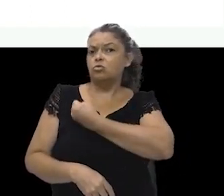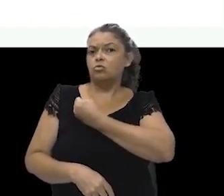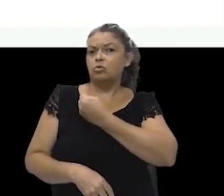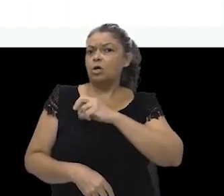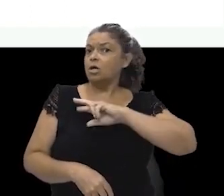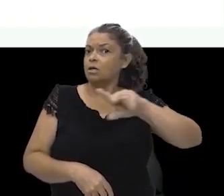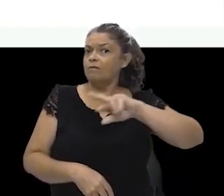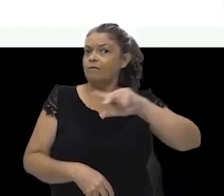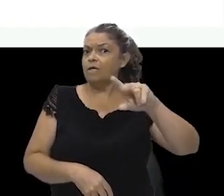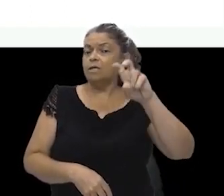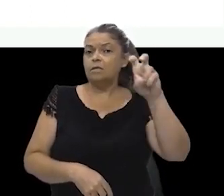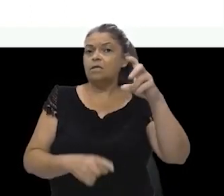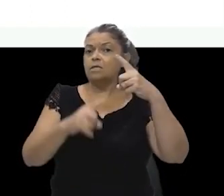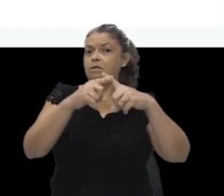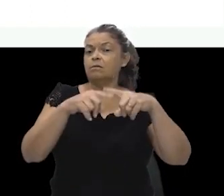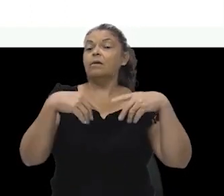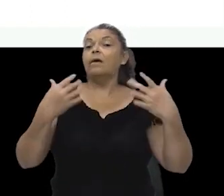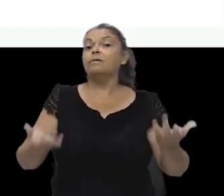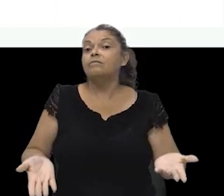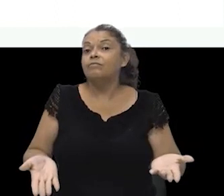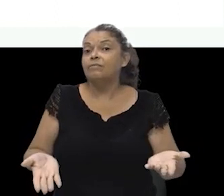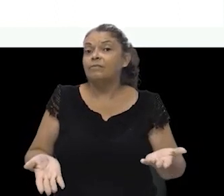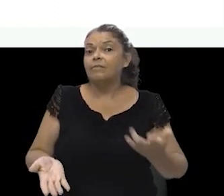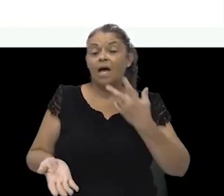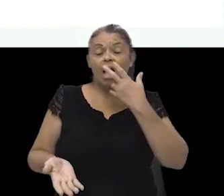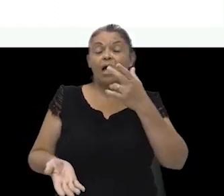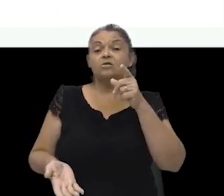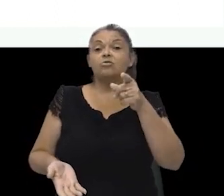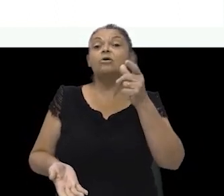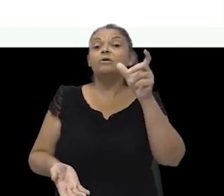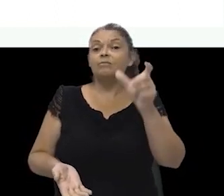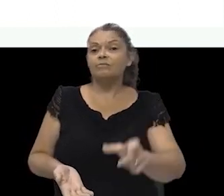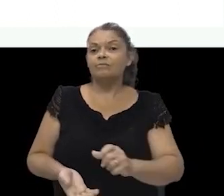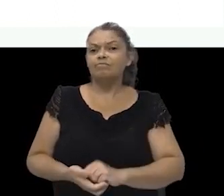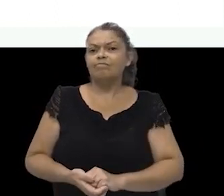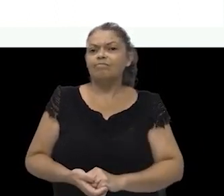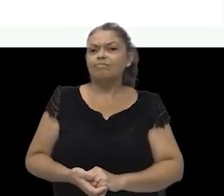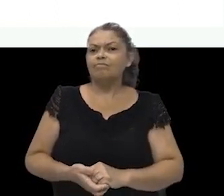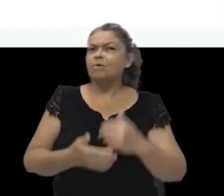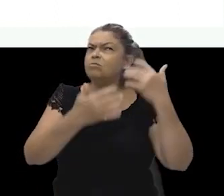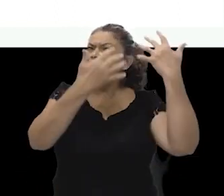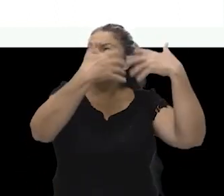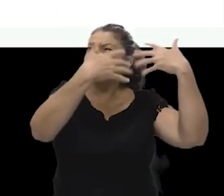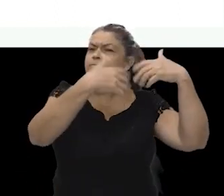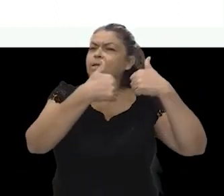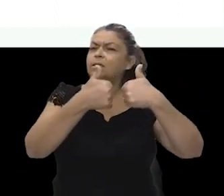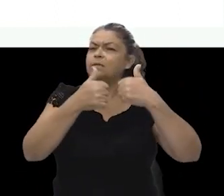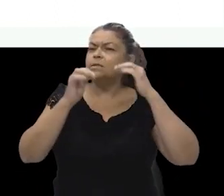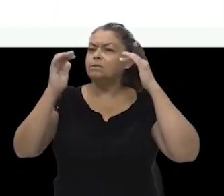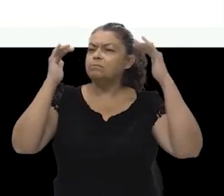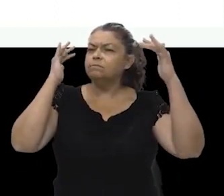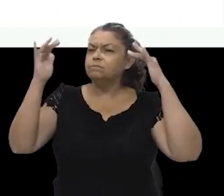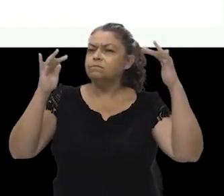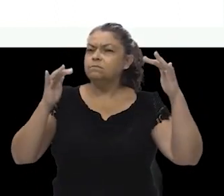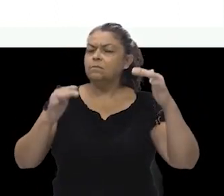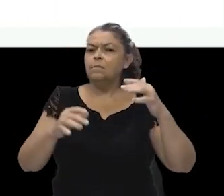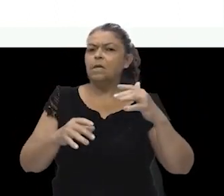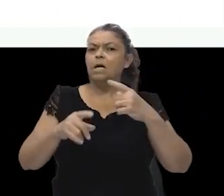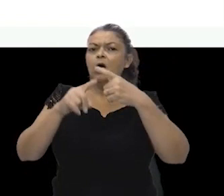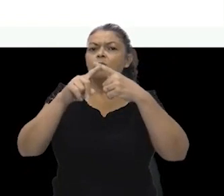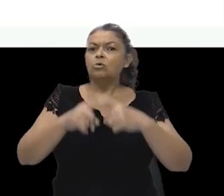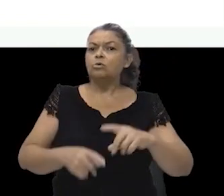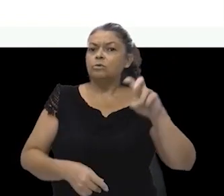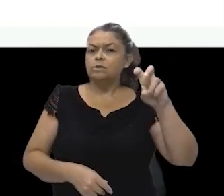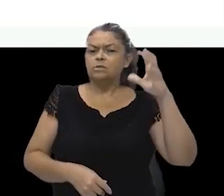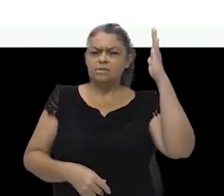múltiplo de 5? E aí, cara aluno, o é que vocês acham? Vamos analisar, né? Ó, múltiplos de 5 sabemos